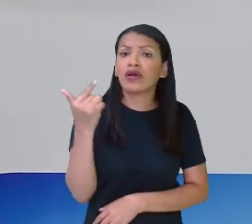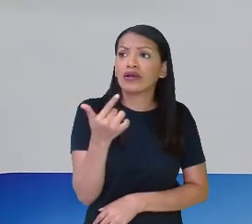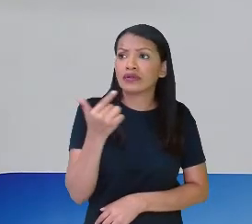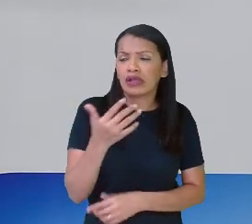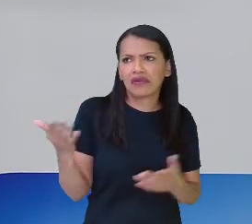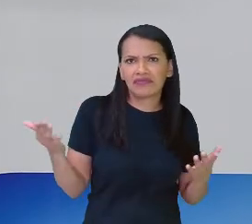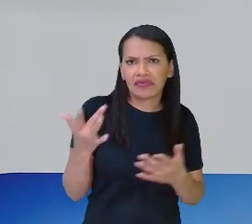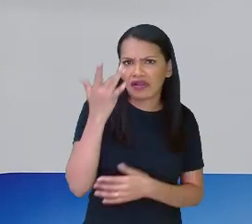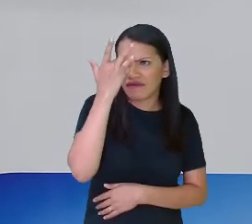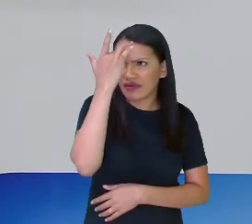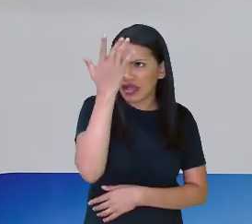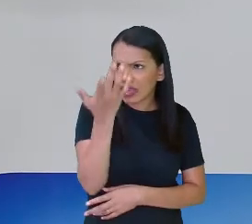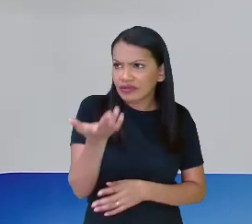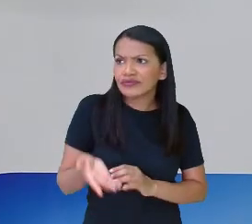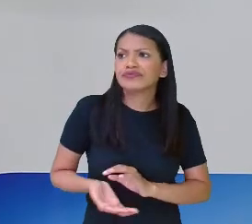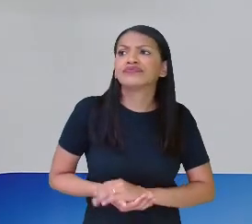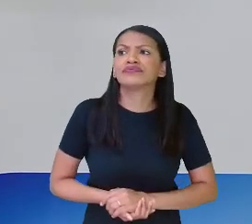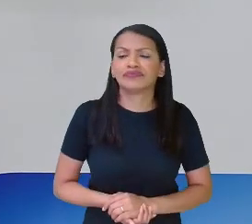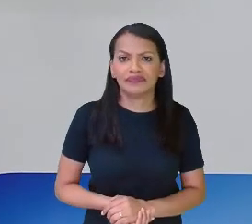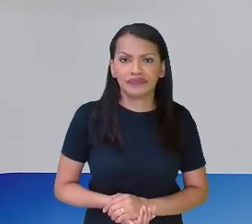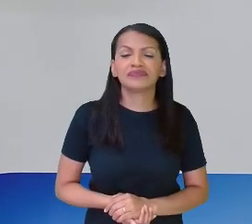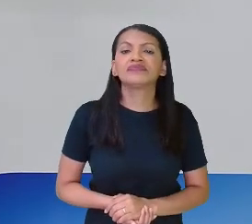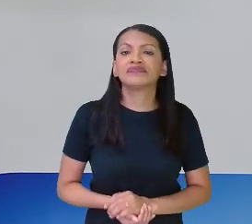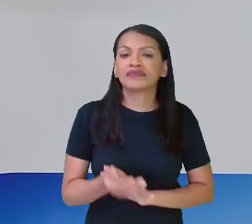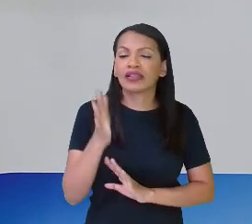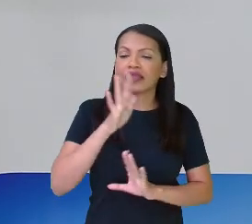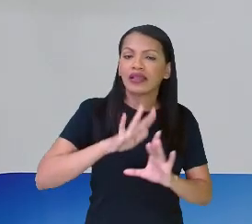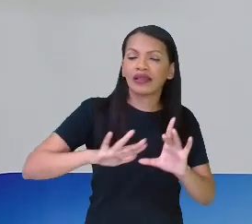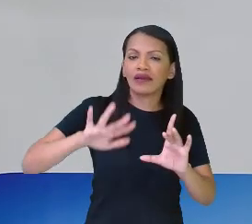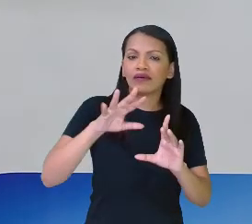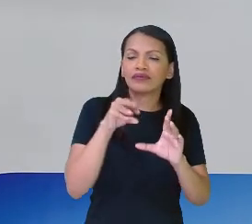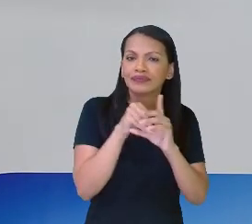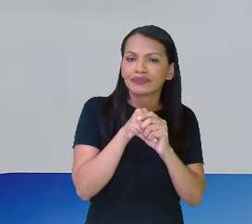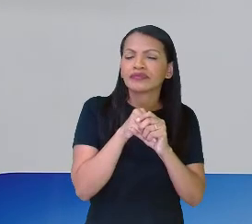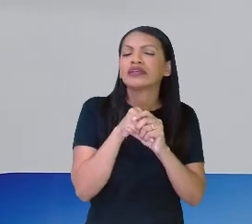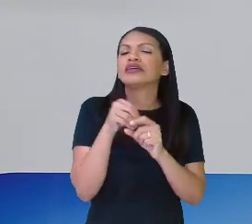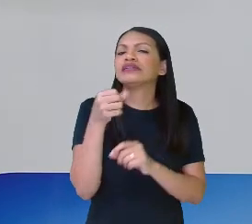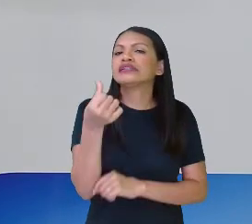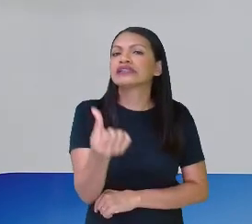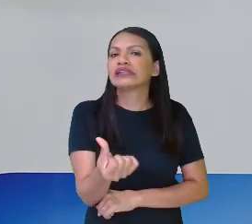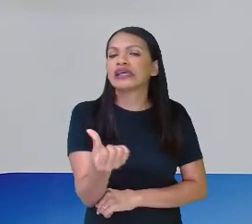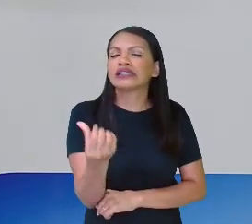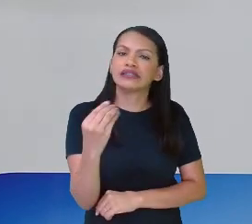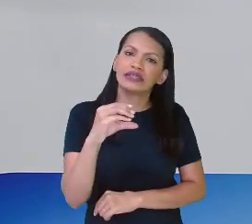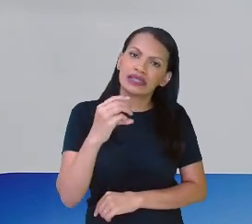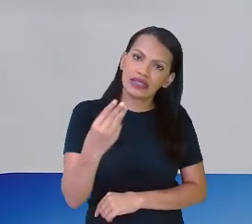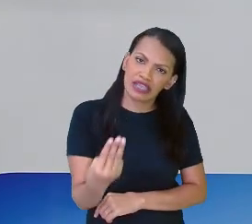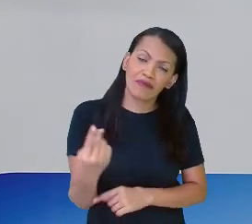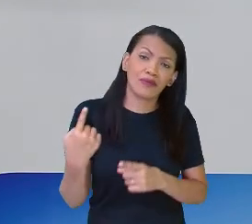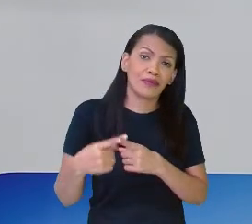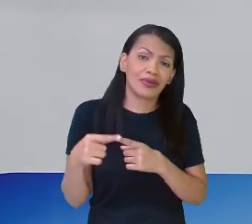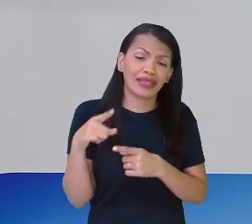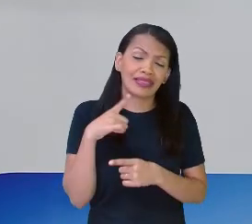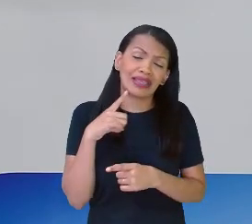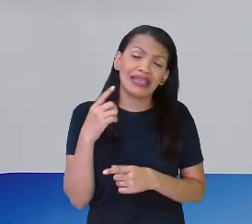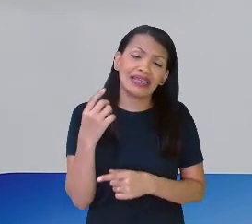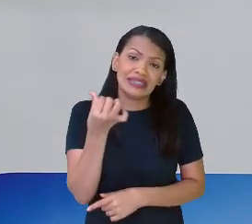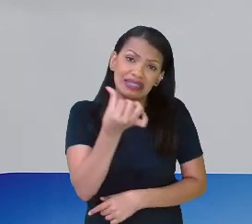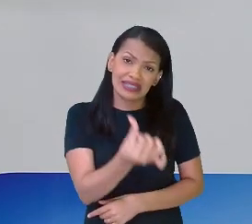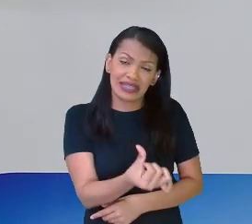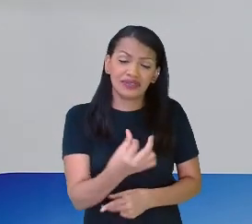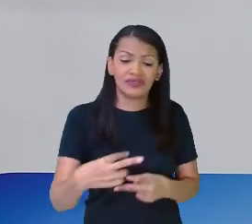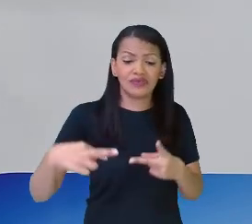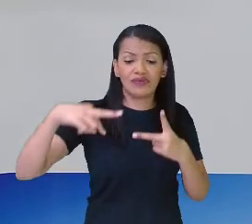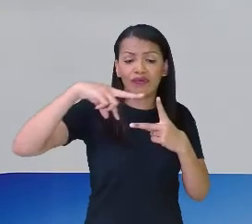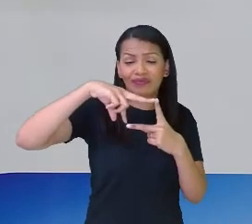fica fácil, ó. São o quê? Seis quadradinhos. Então, a área é seis centímetros quadrados.